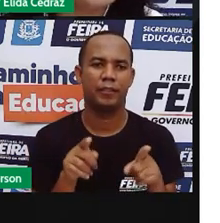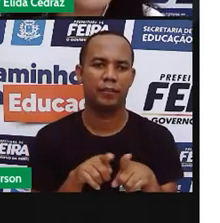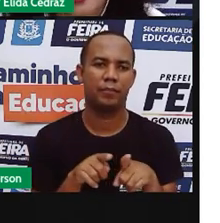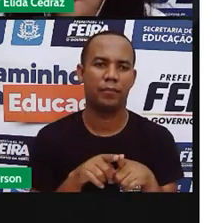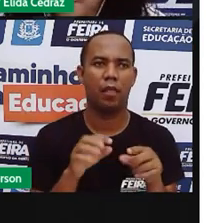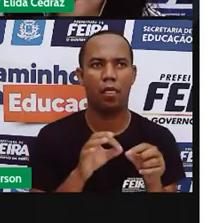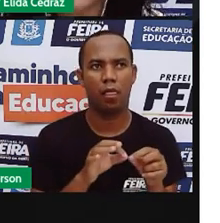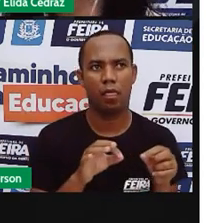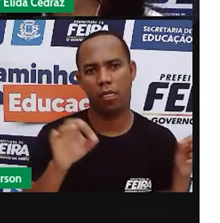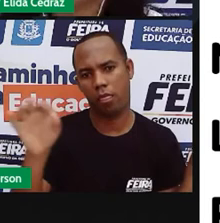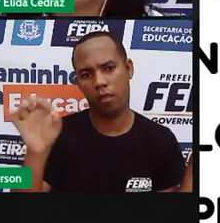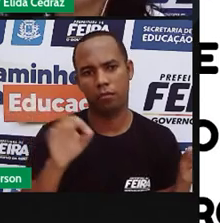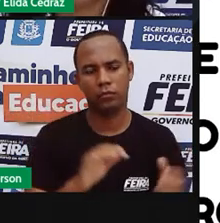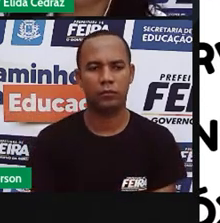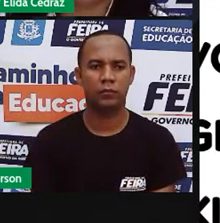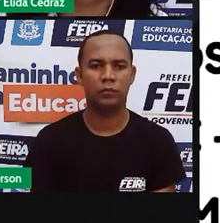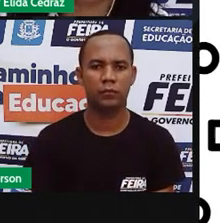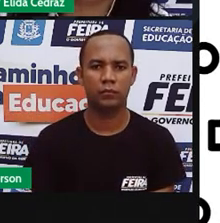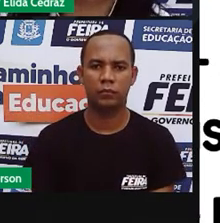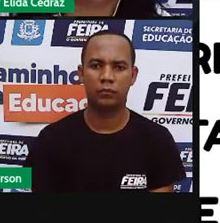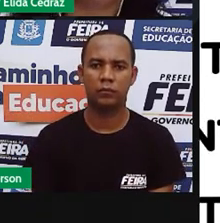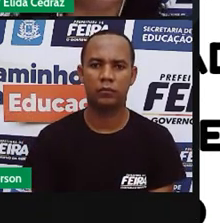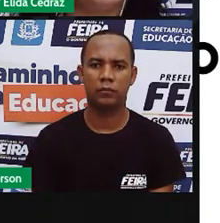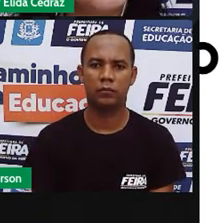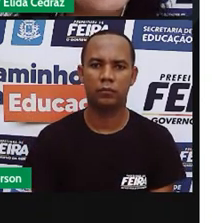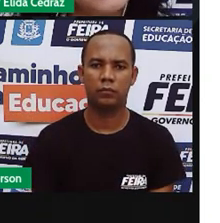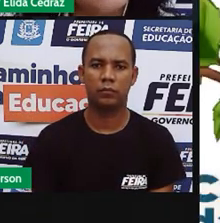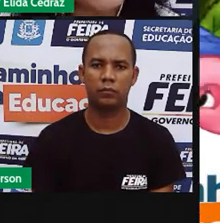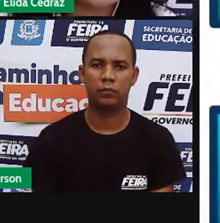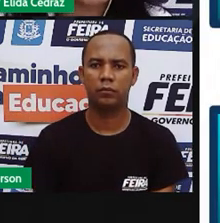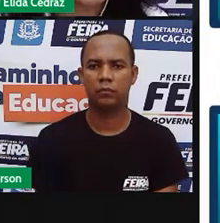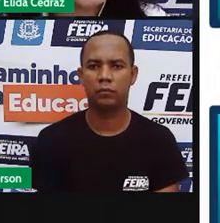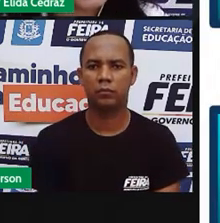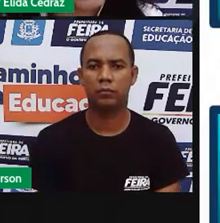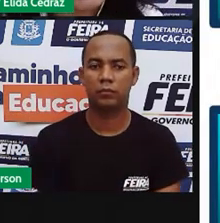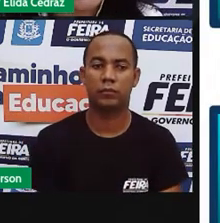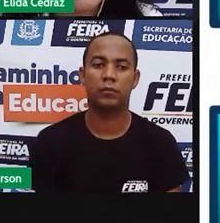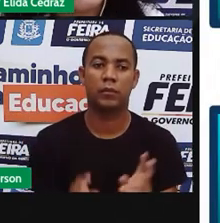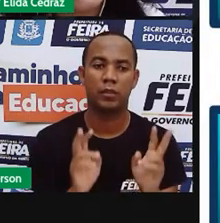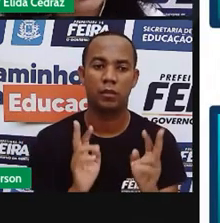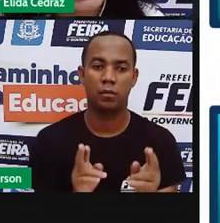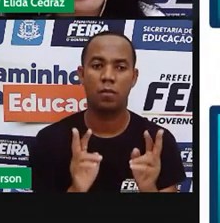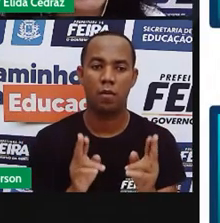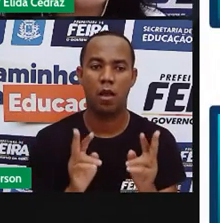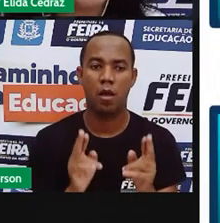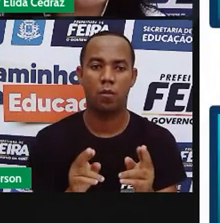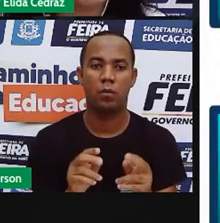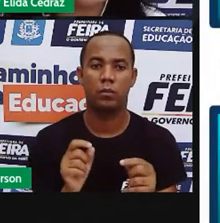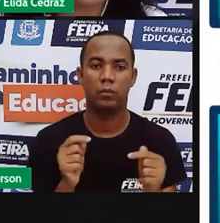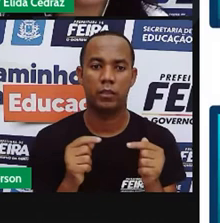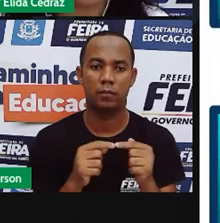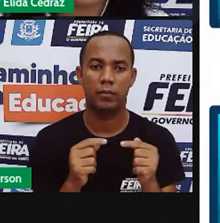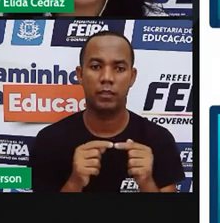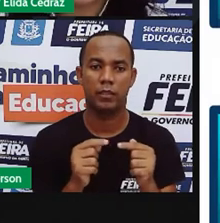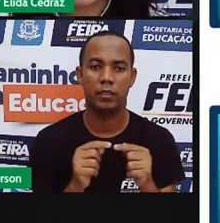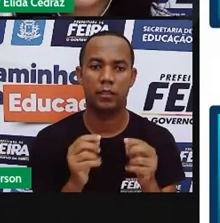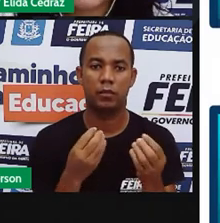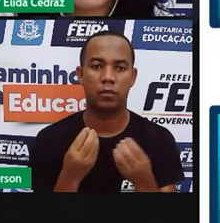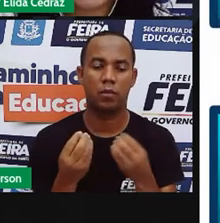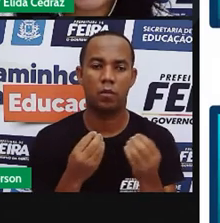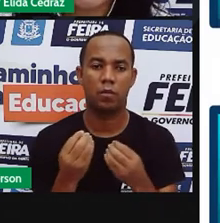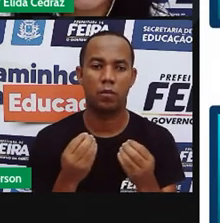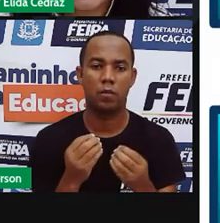de vocês. Vamos lá? Então, agora, do mesmo jeito que a gente brinca o Alenco e o Antônio, nós vamos descobrir